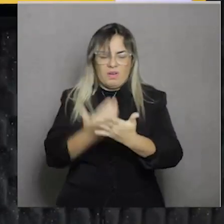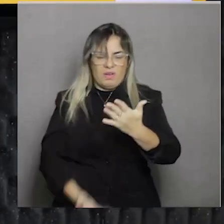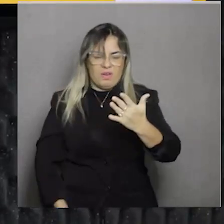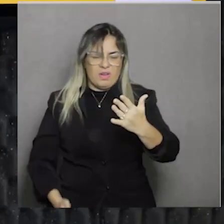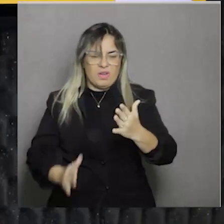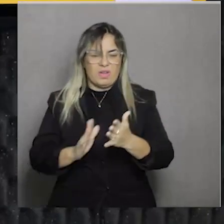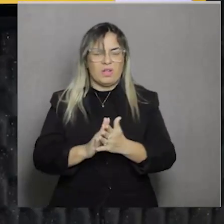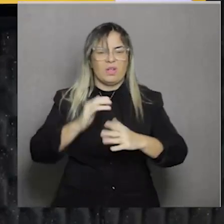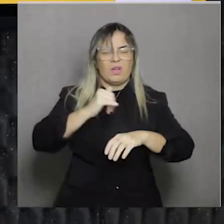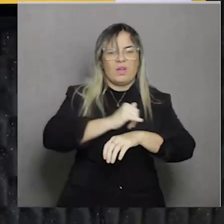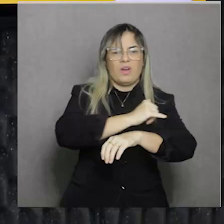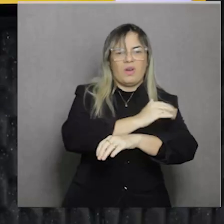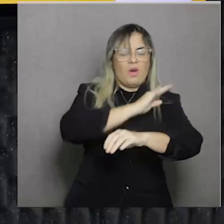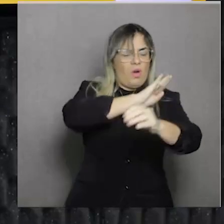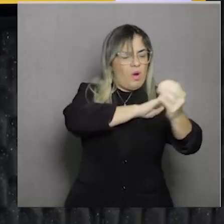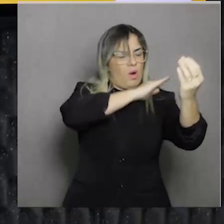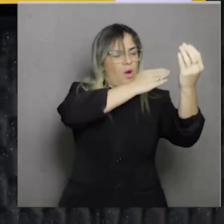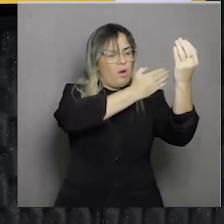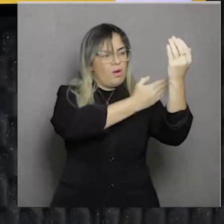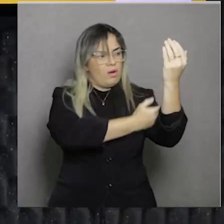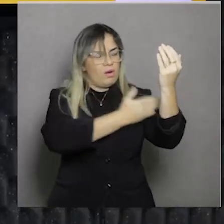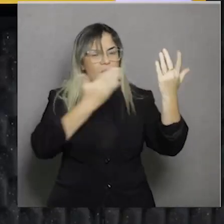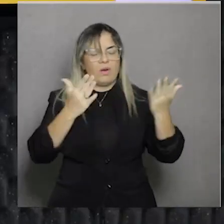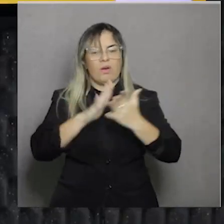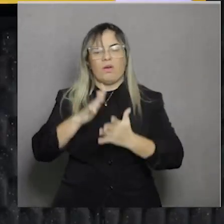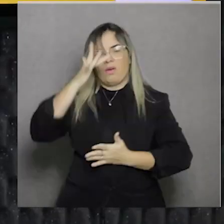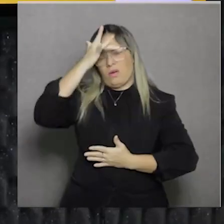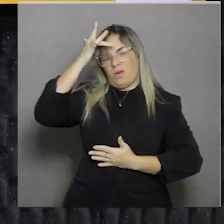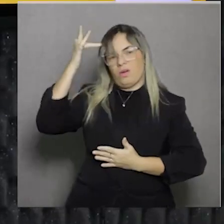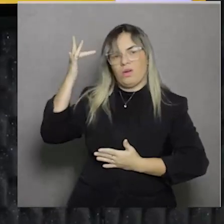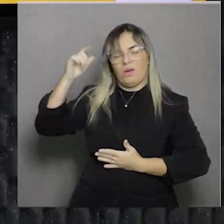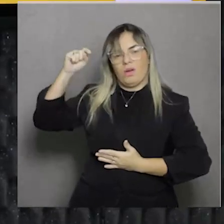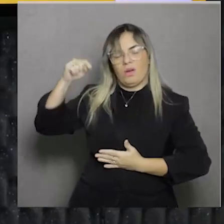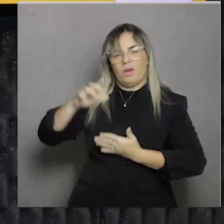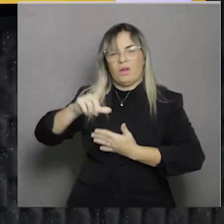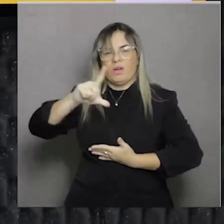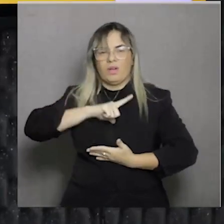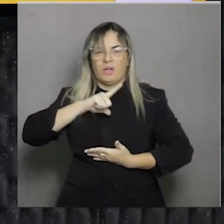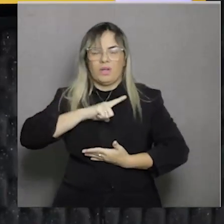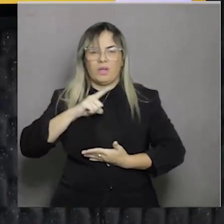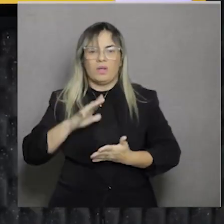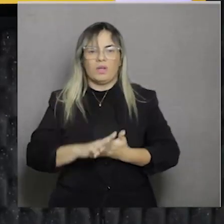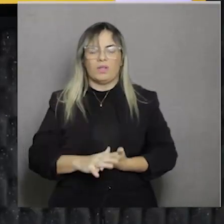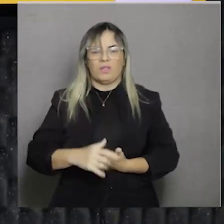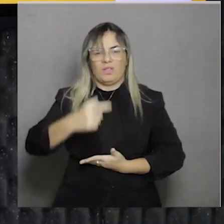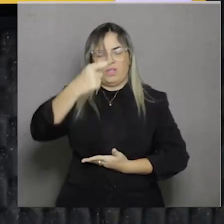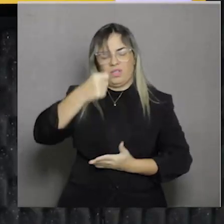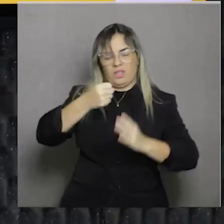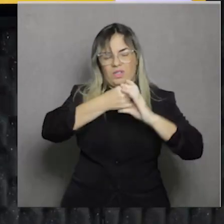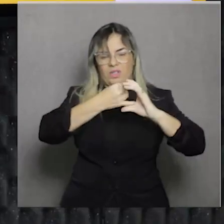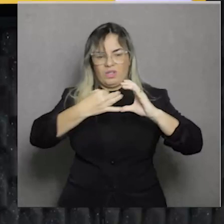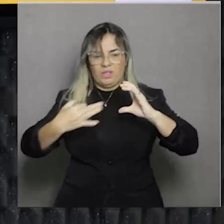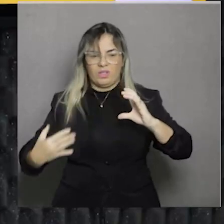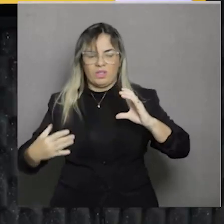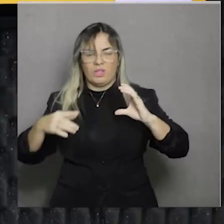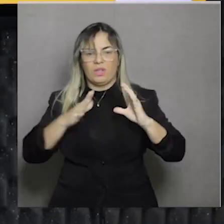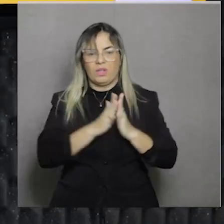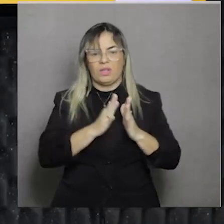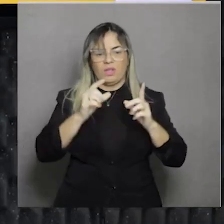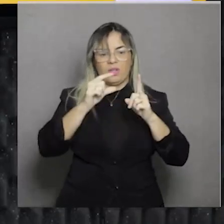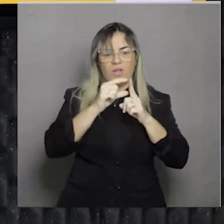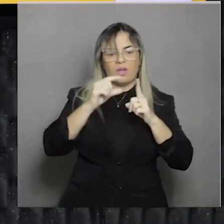aumento de massa muscular. Então os indivíduos que têm esse perfil eles são denominados de corpolatras.